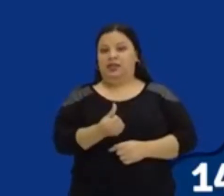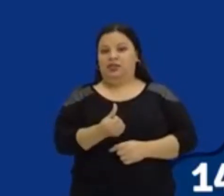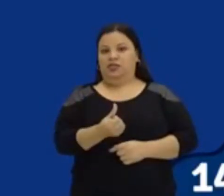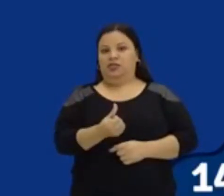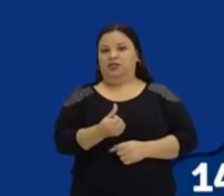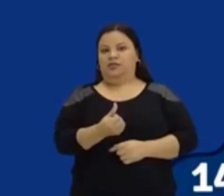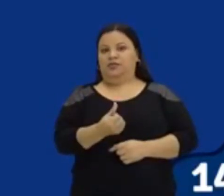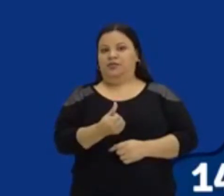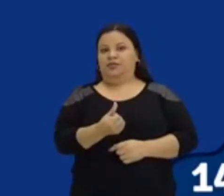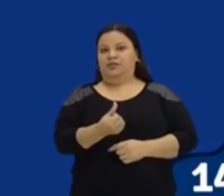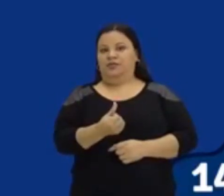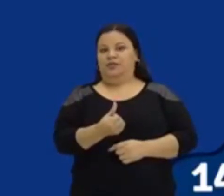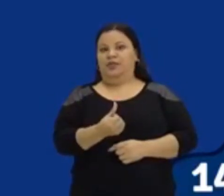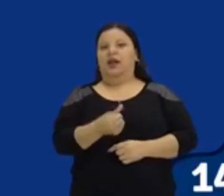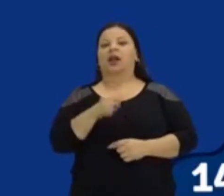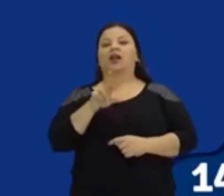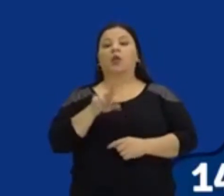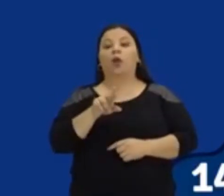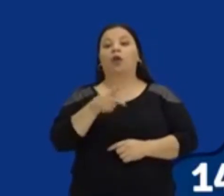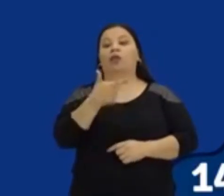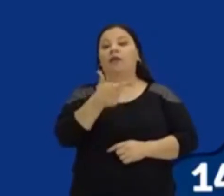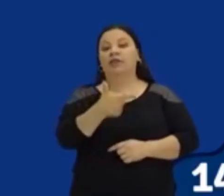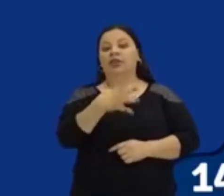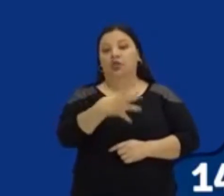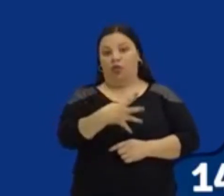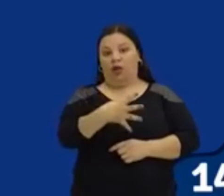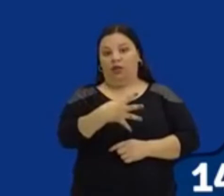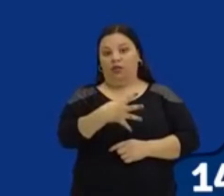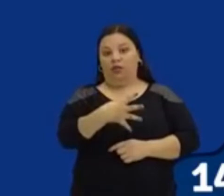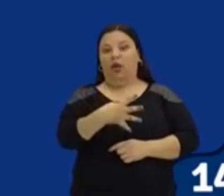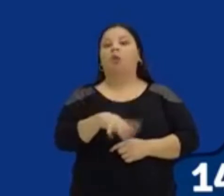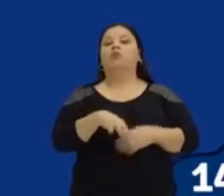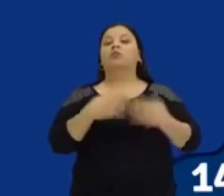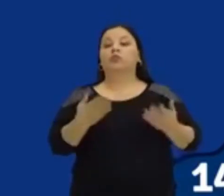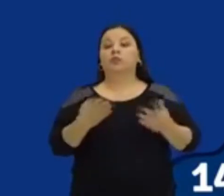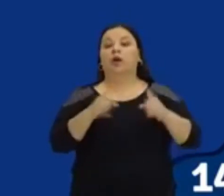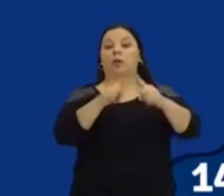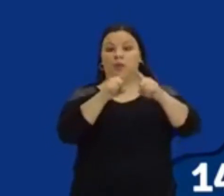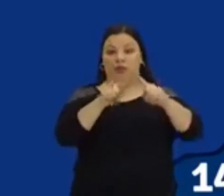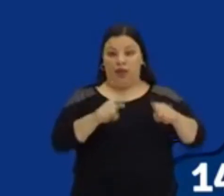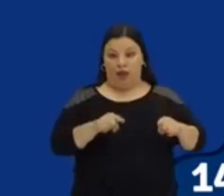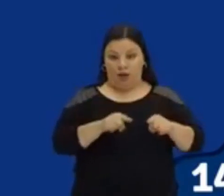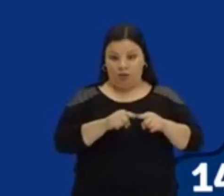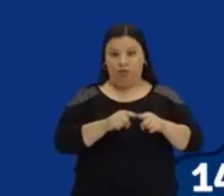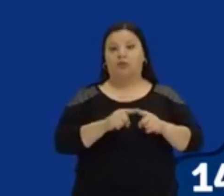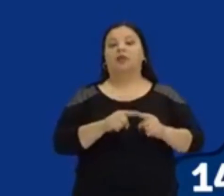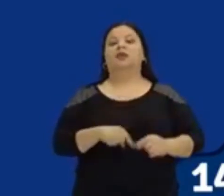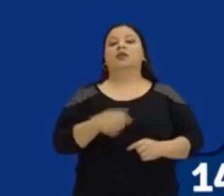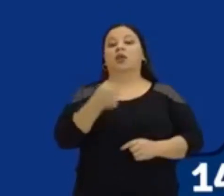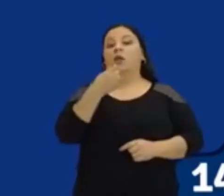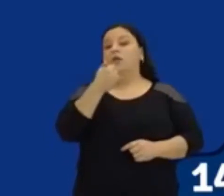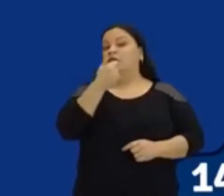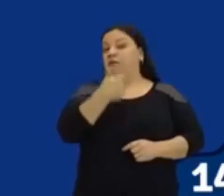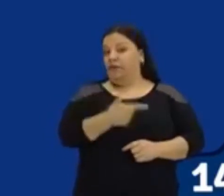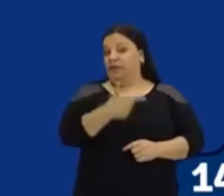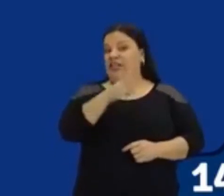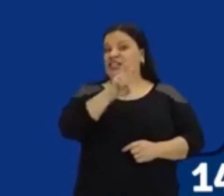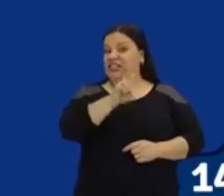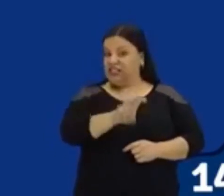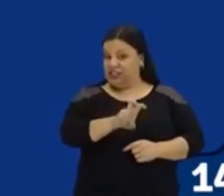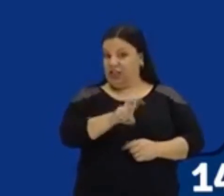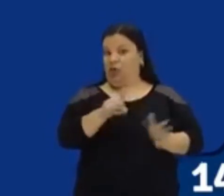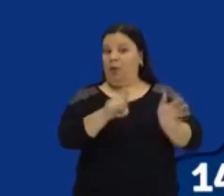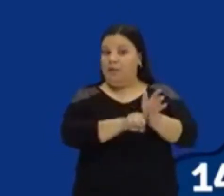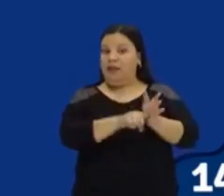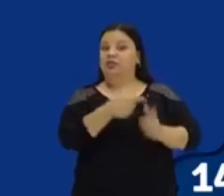vezes 6 aí no caso dá 24 então o nosso delta ele é igual a